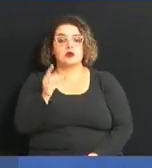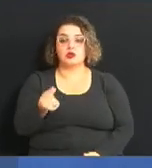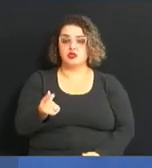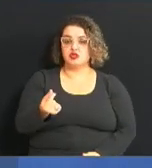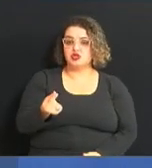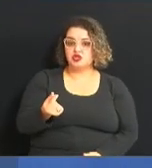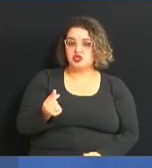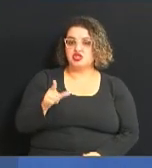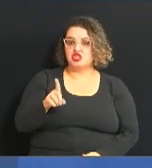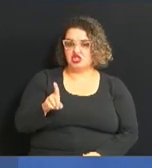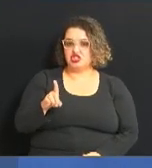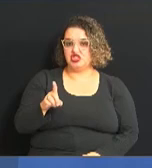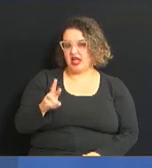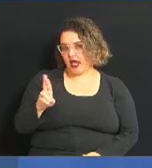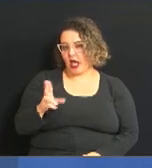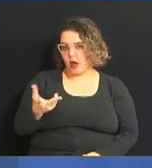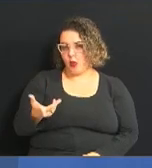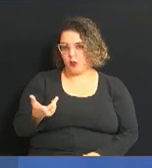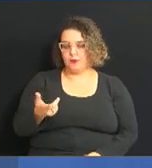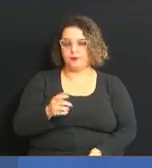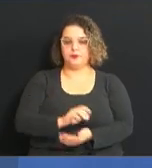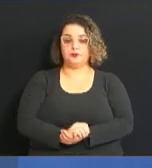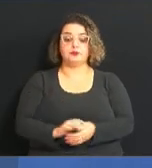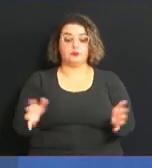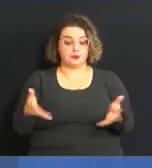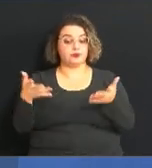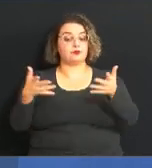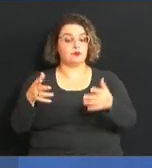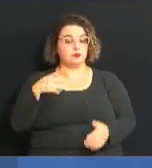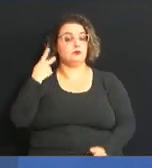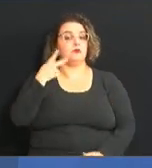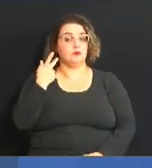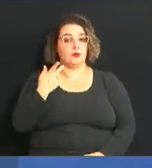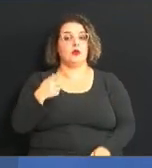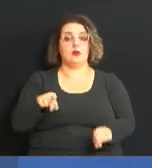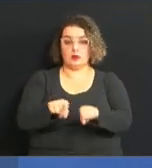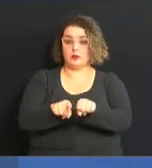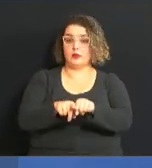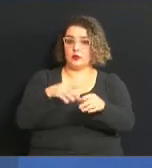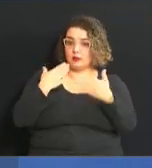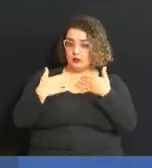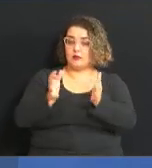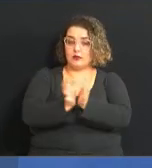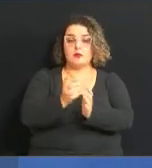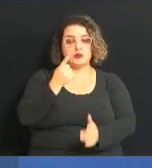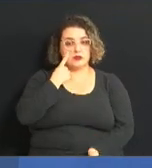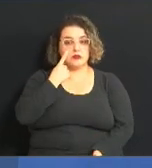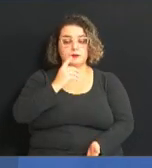essa iniciativa, o parlamentar também falou com a nossa equipe. Vamos ouvir.